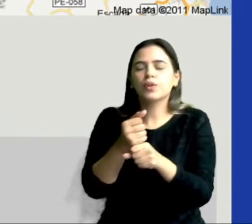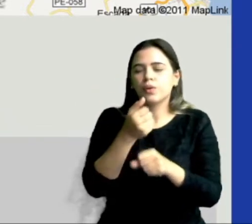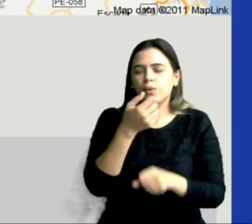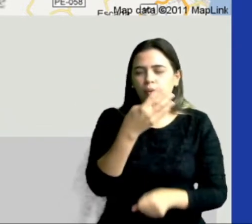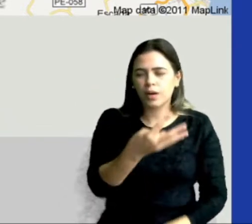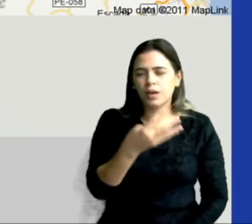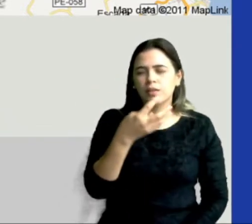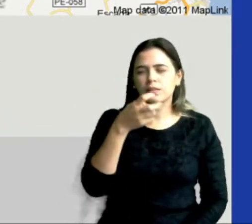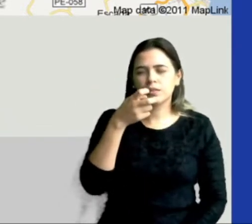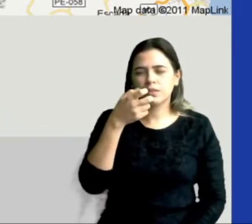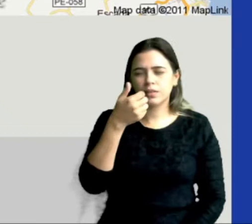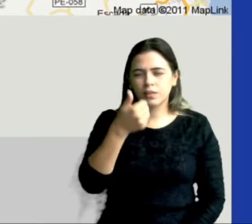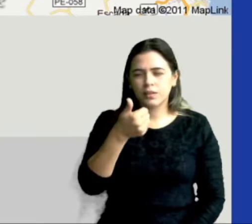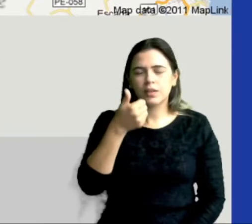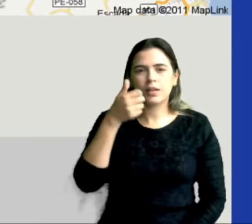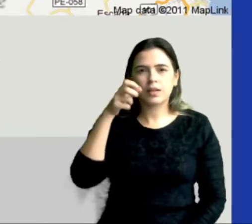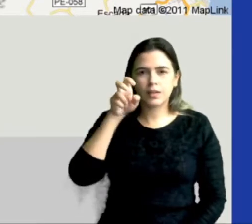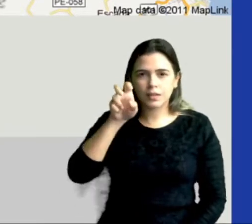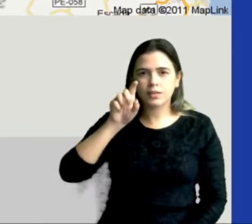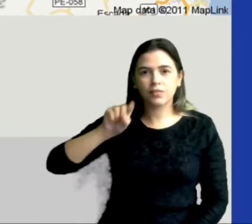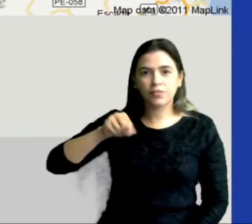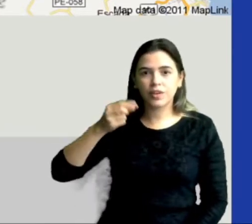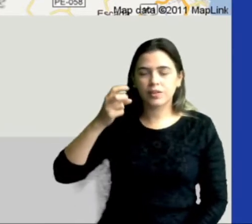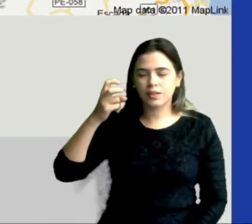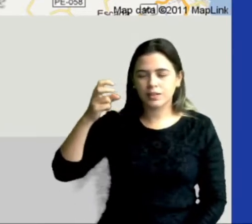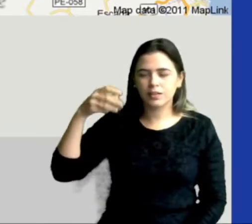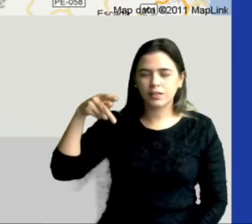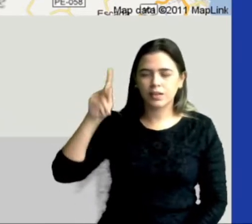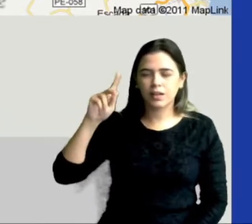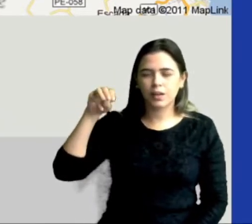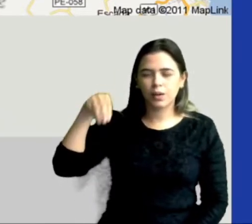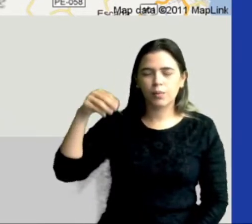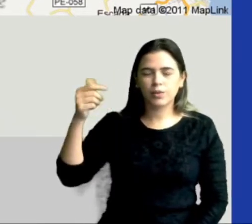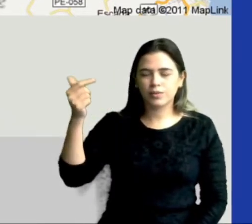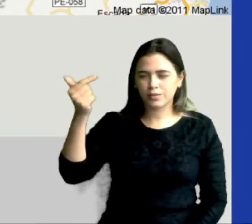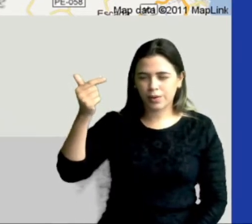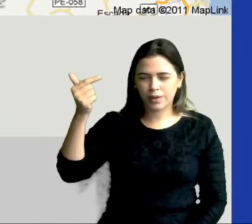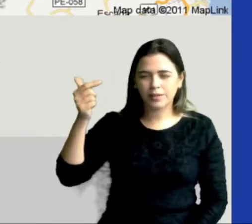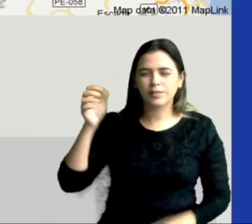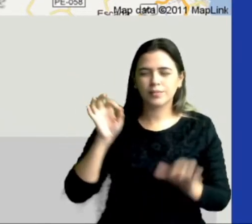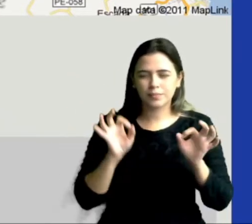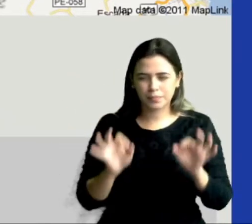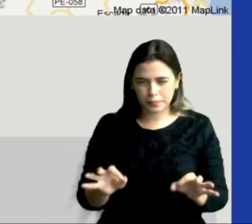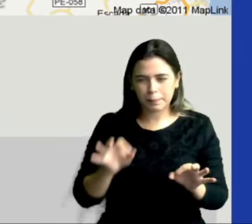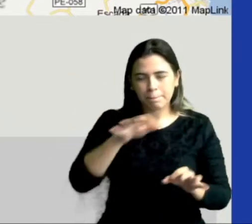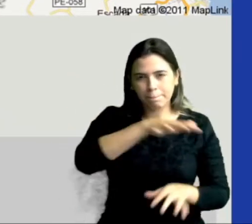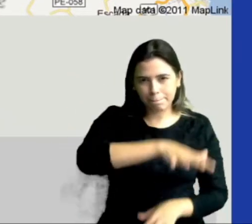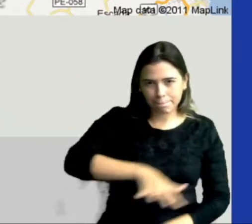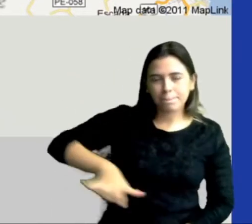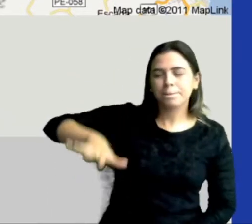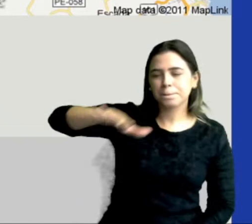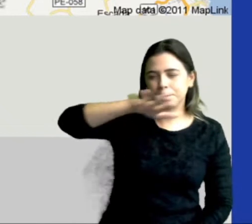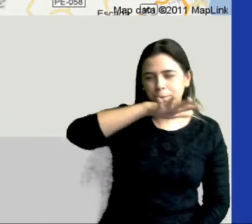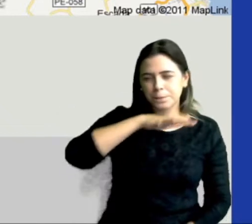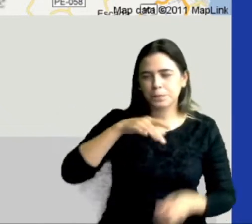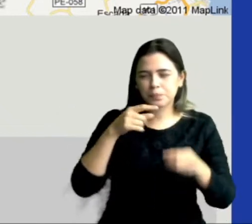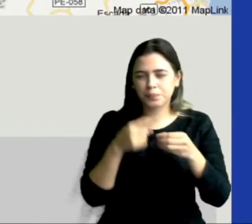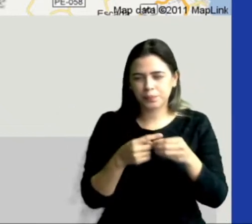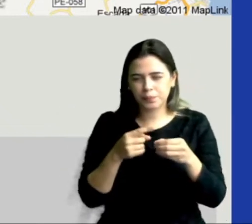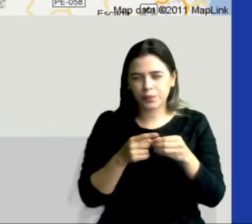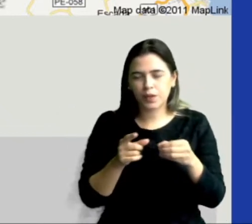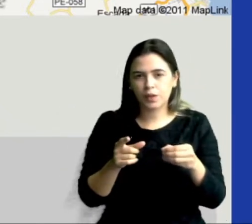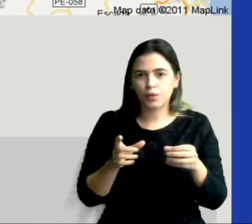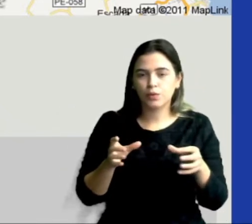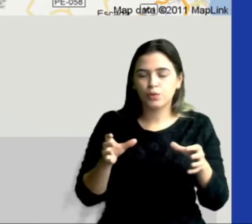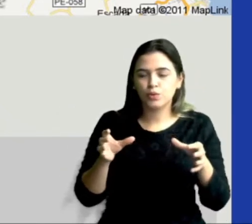,5 habitantes por quilômetros quadrados, a densidade demográfica do município. Faz